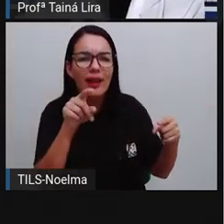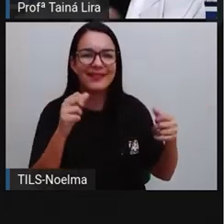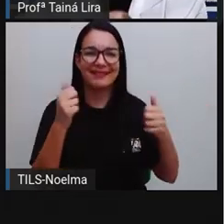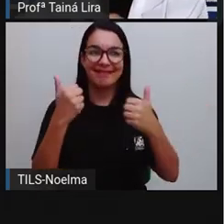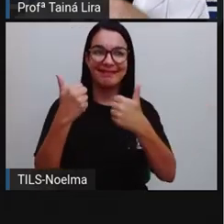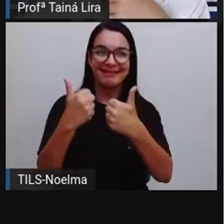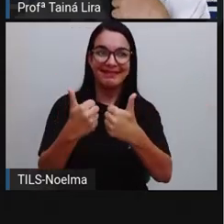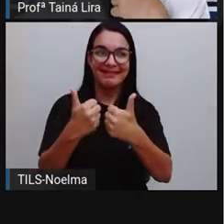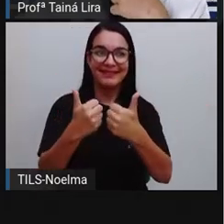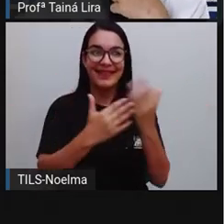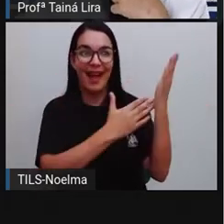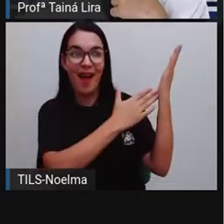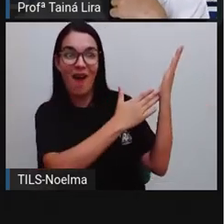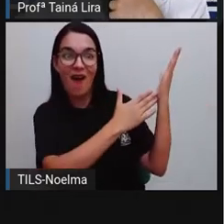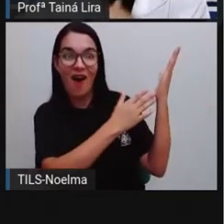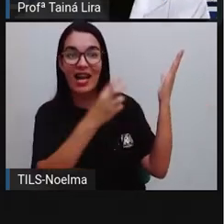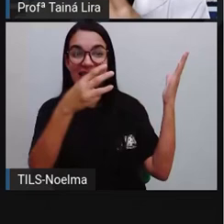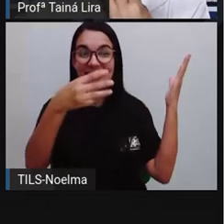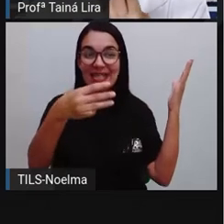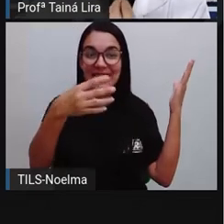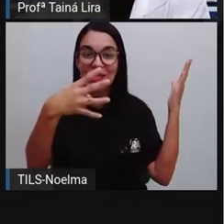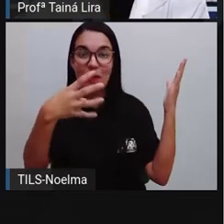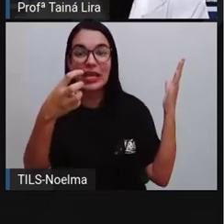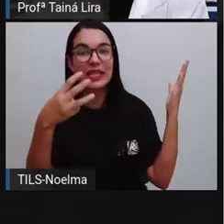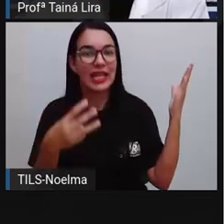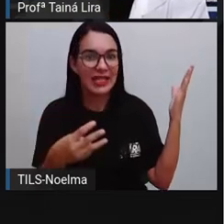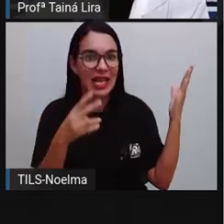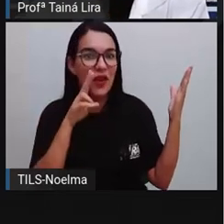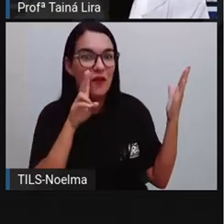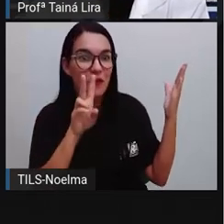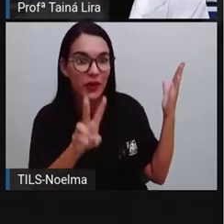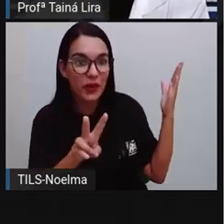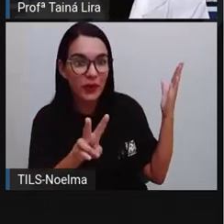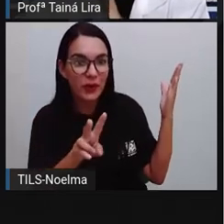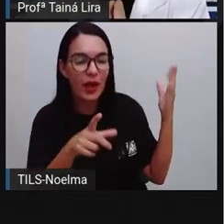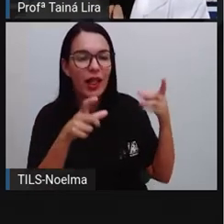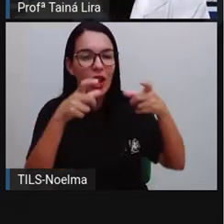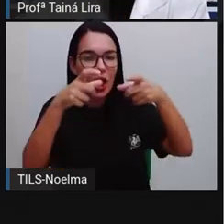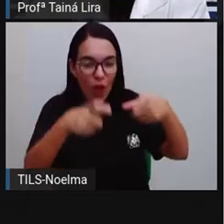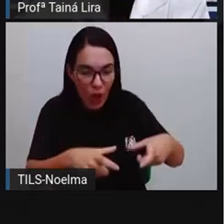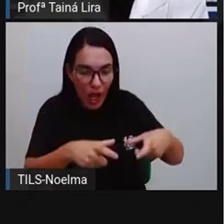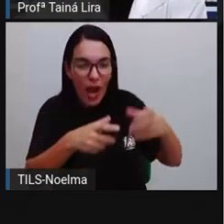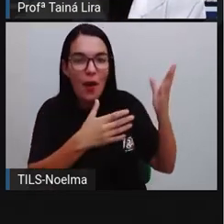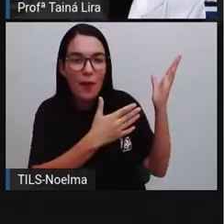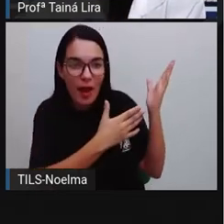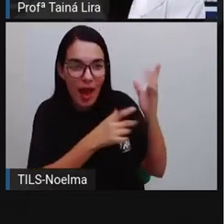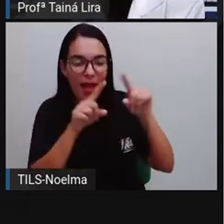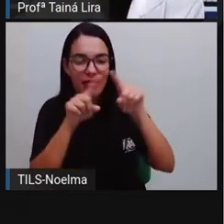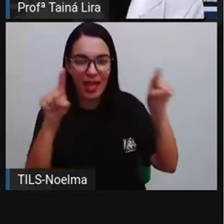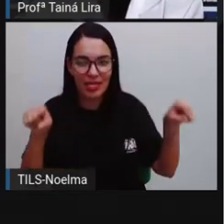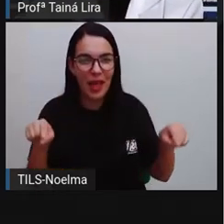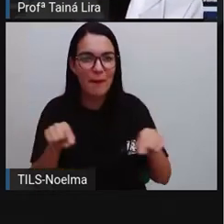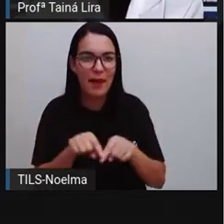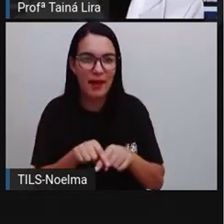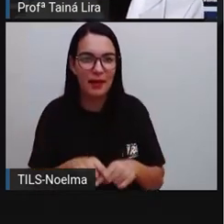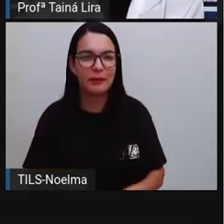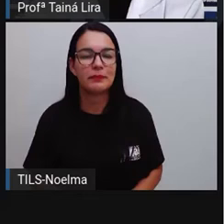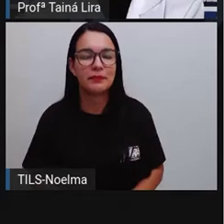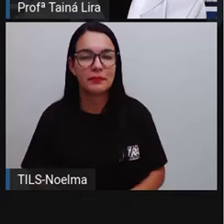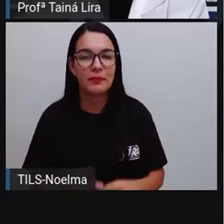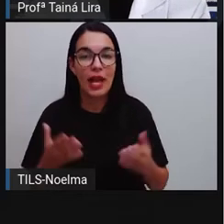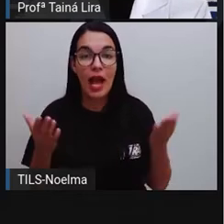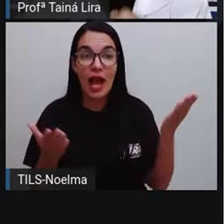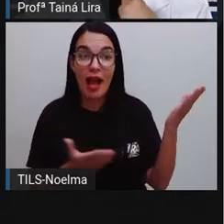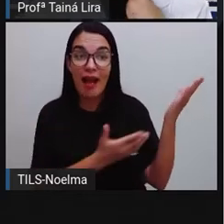Olha lá, 343. Então, localizamos na tabela. A Pró